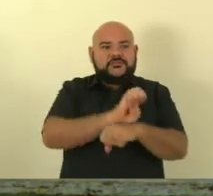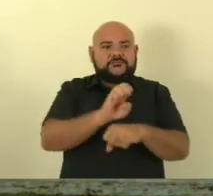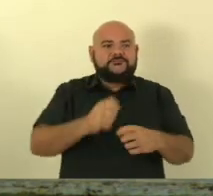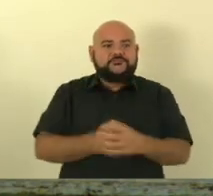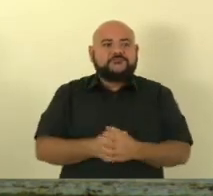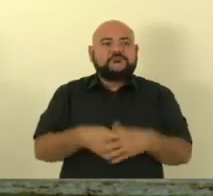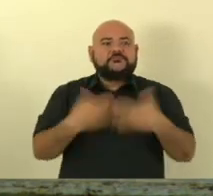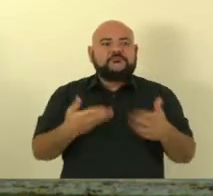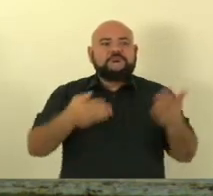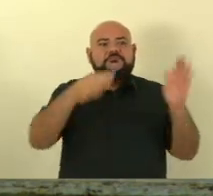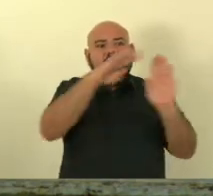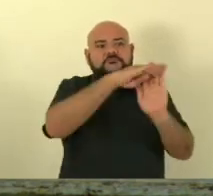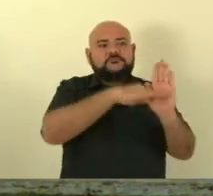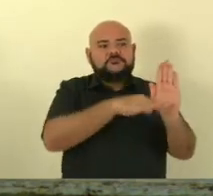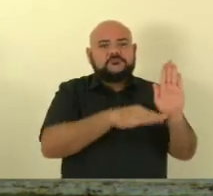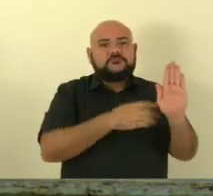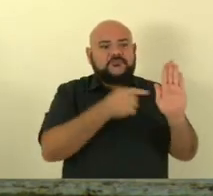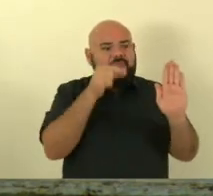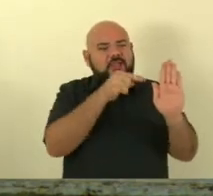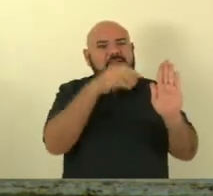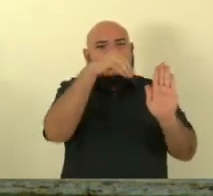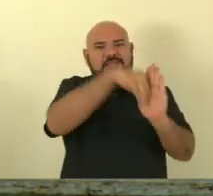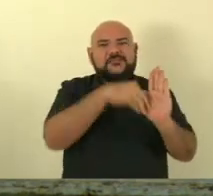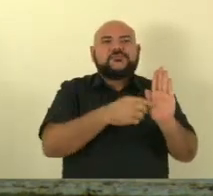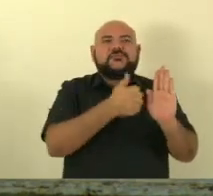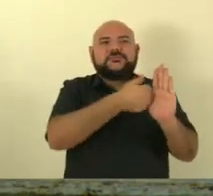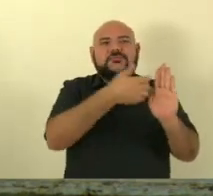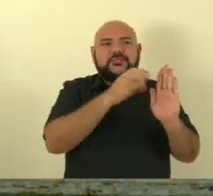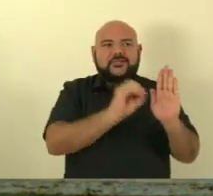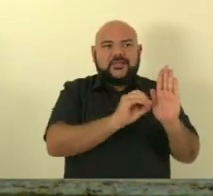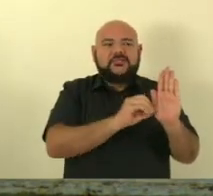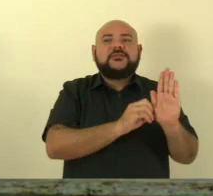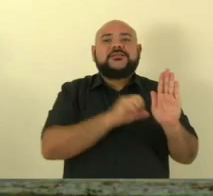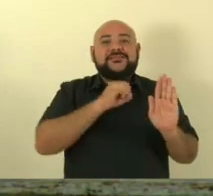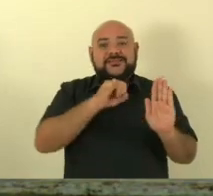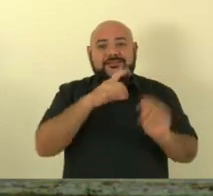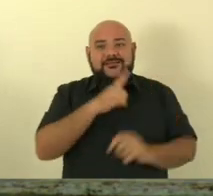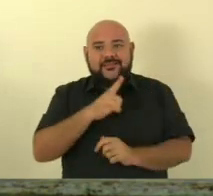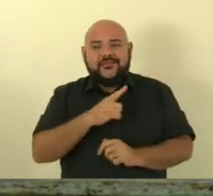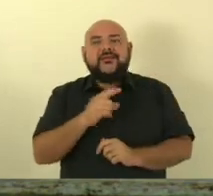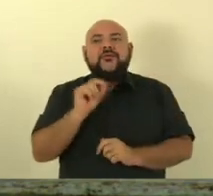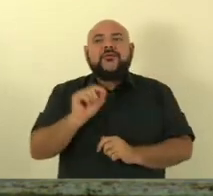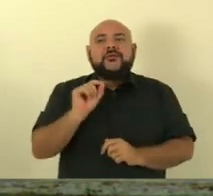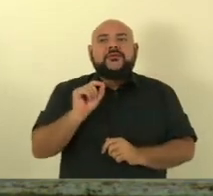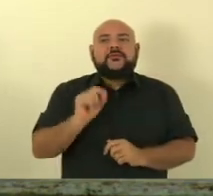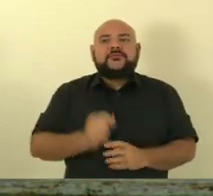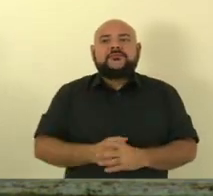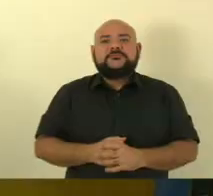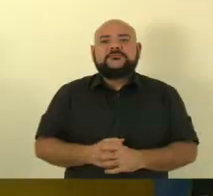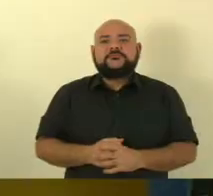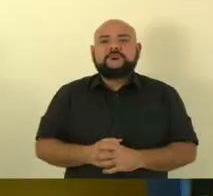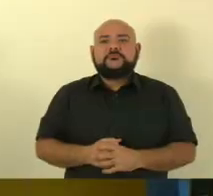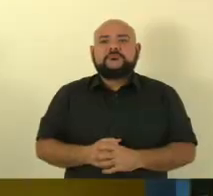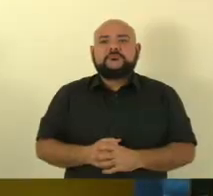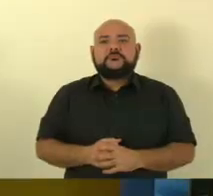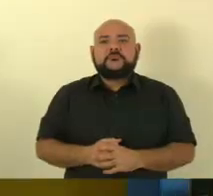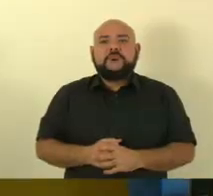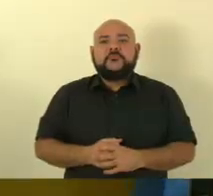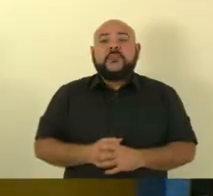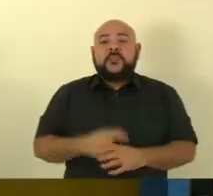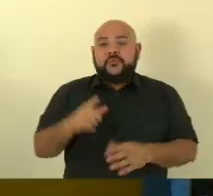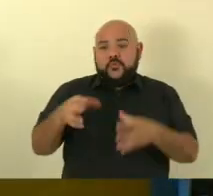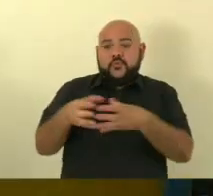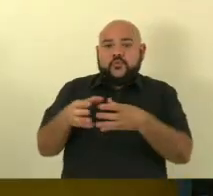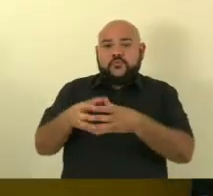do item 10, que é o que consta na pauta, é se houver, nesse caso aqui, a Comissão de Justiça,